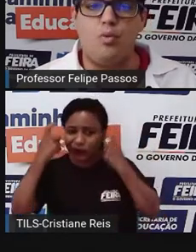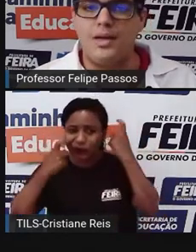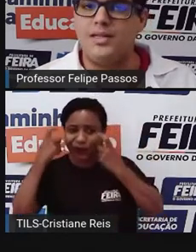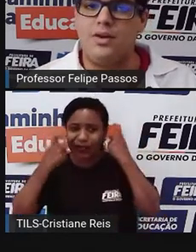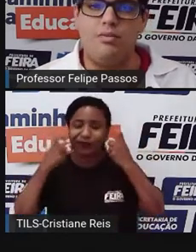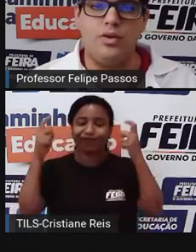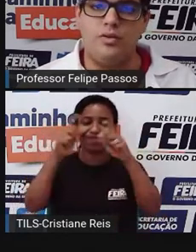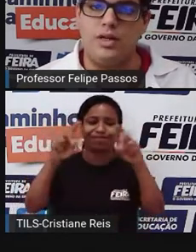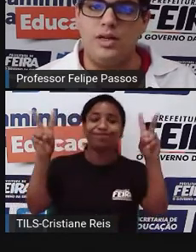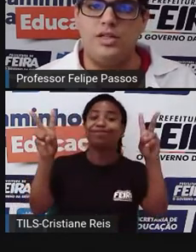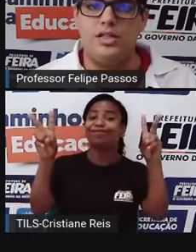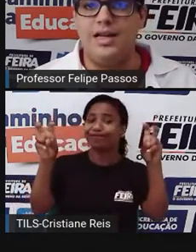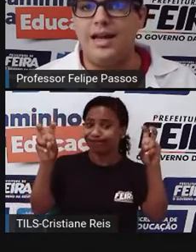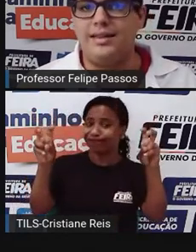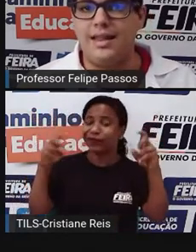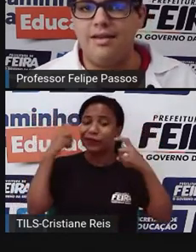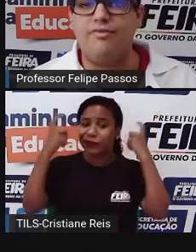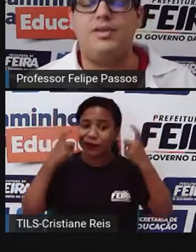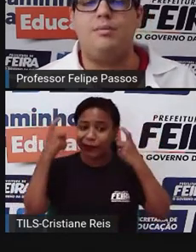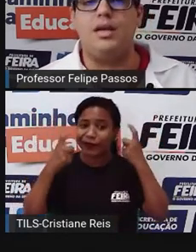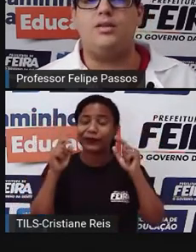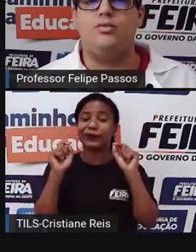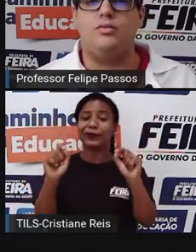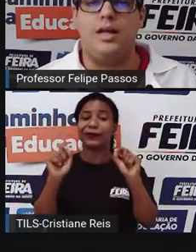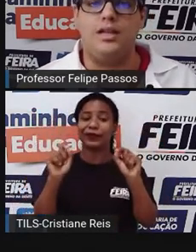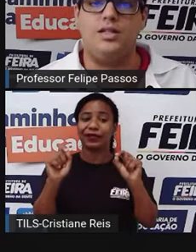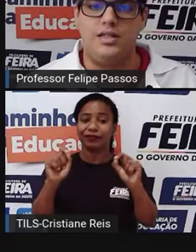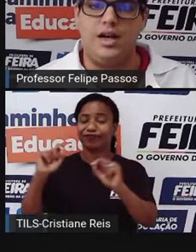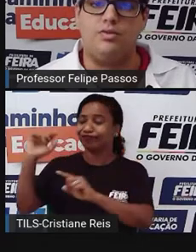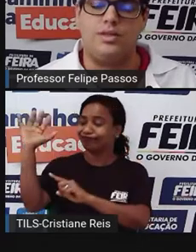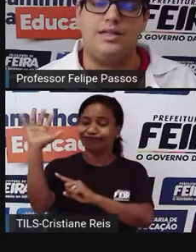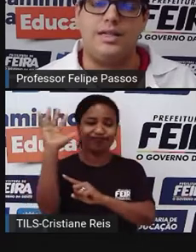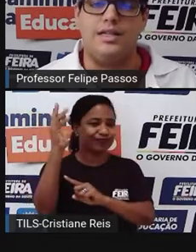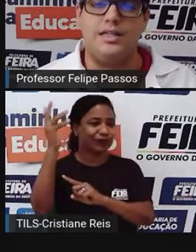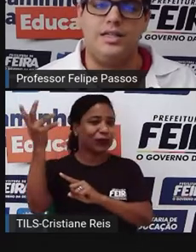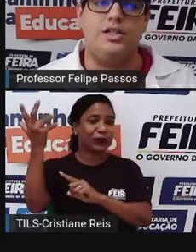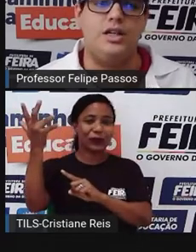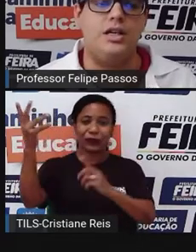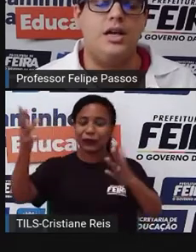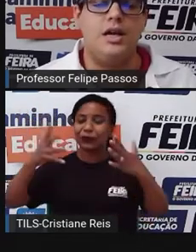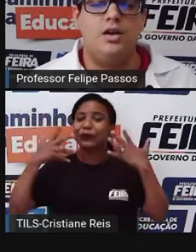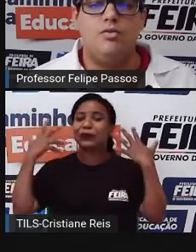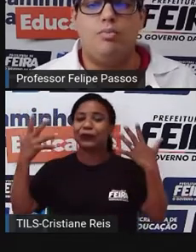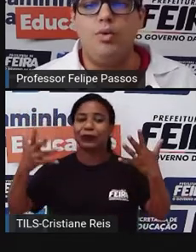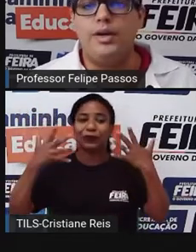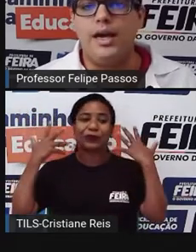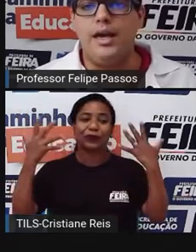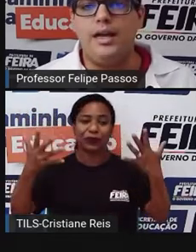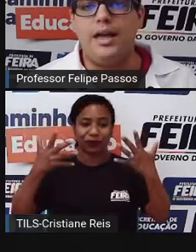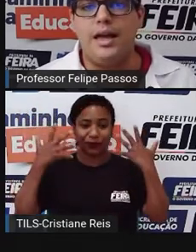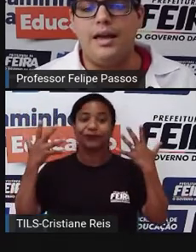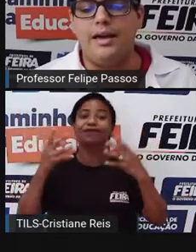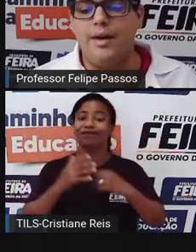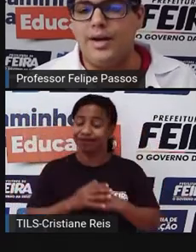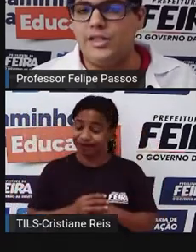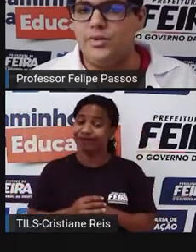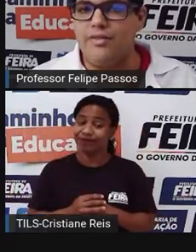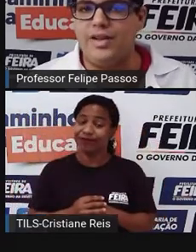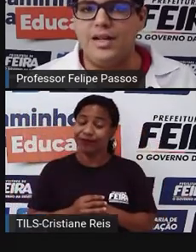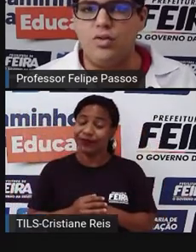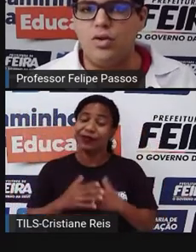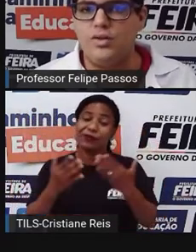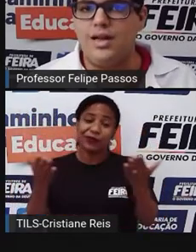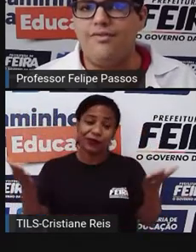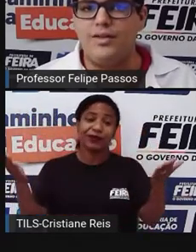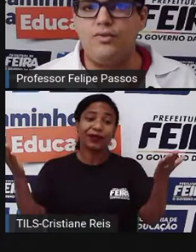Essa preocupação é muito grande e ela tem fundamento de acontecer, de existir, porque é uma questão que